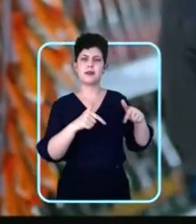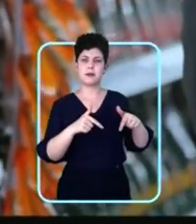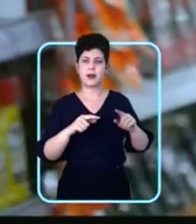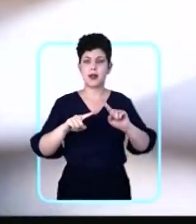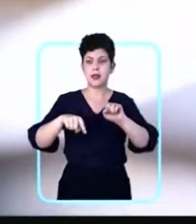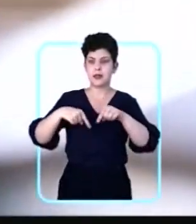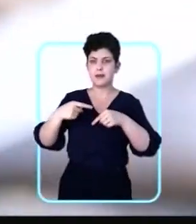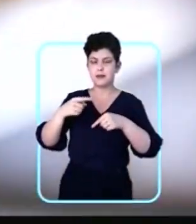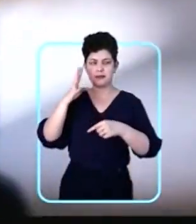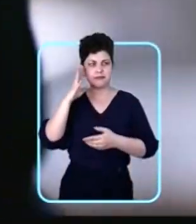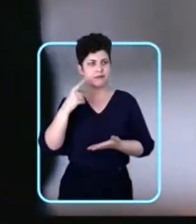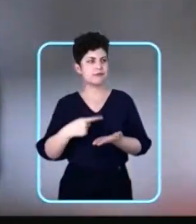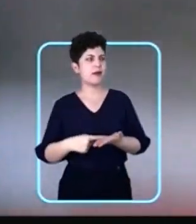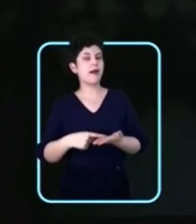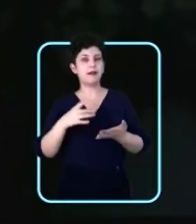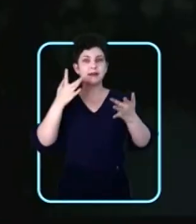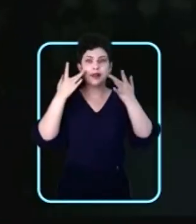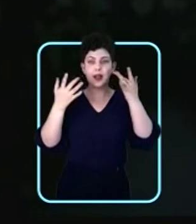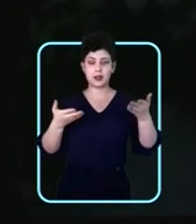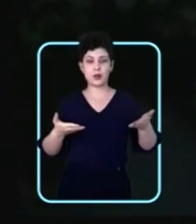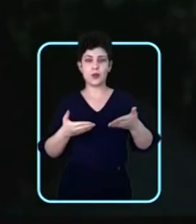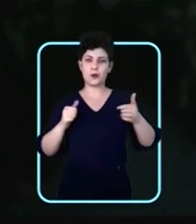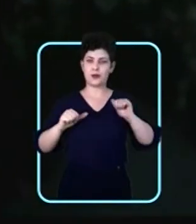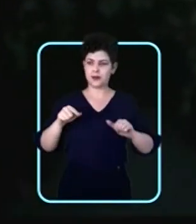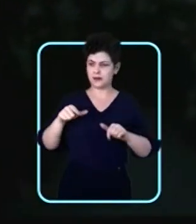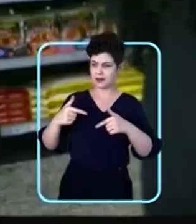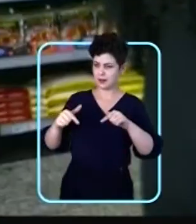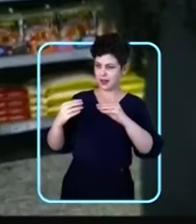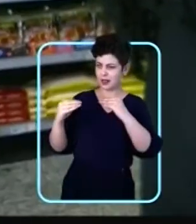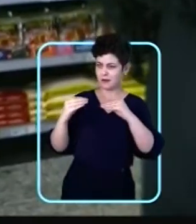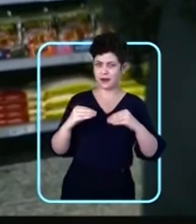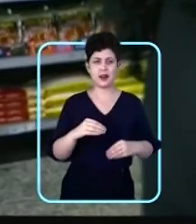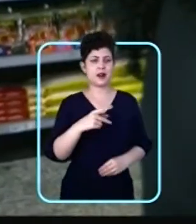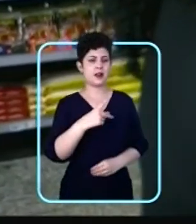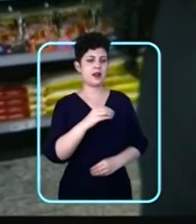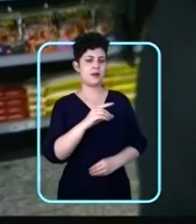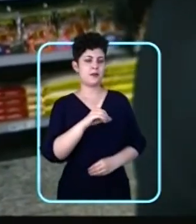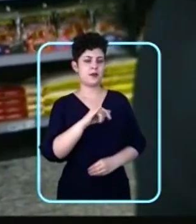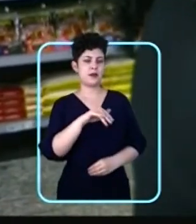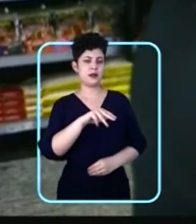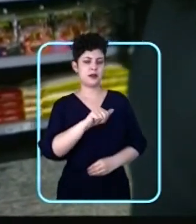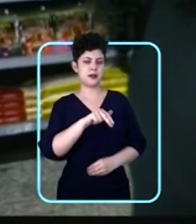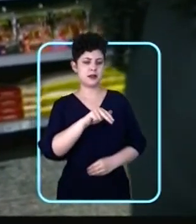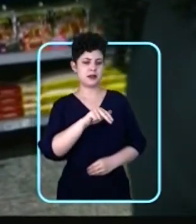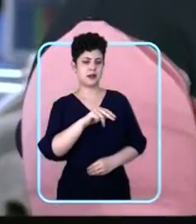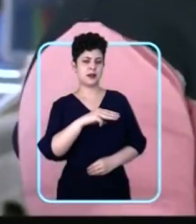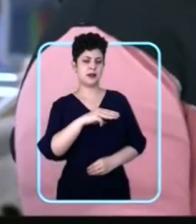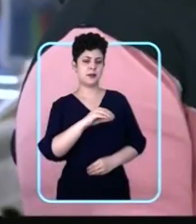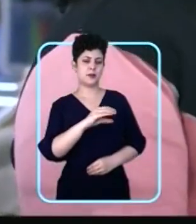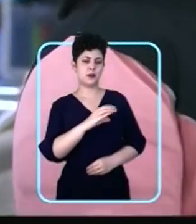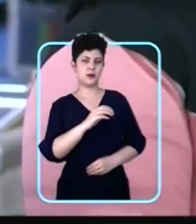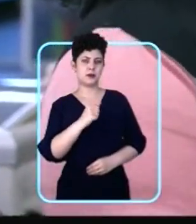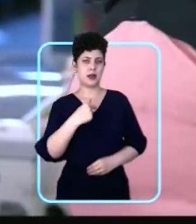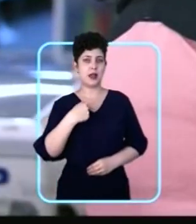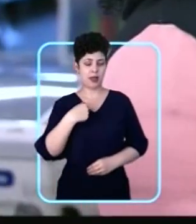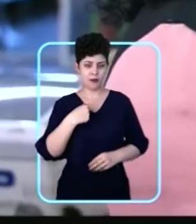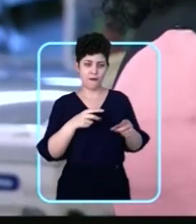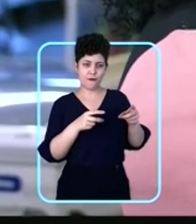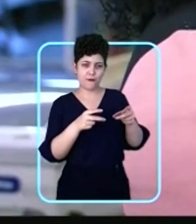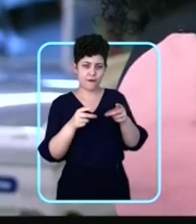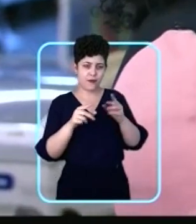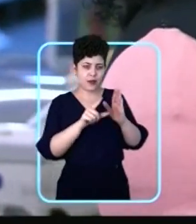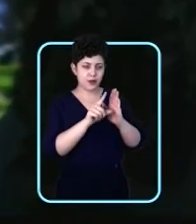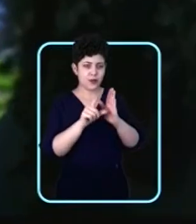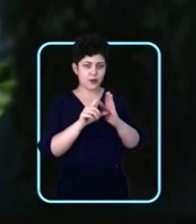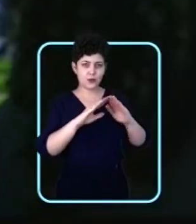e hoje sou atriz. E você está trabalhando numa novela, né? Trabalho na novela Apoliana Moça. Eu sou tia da cantina dos alunos